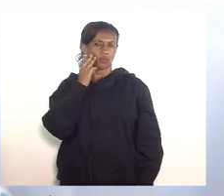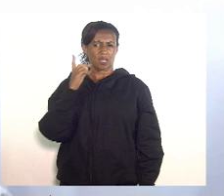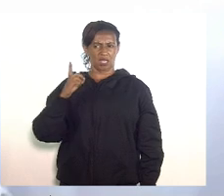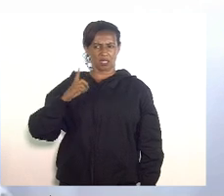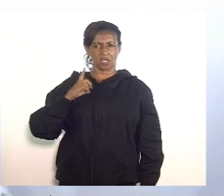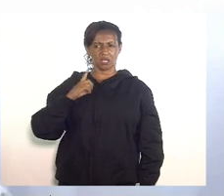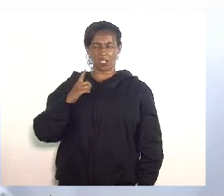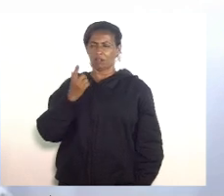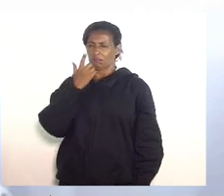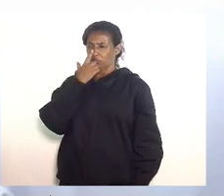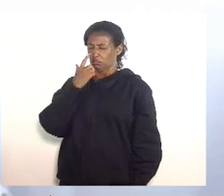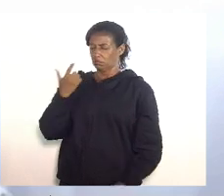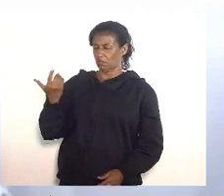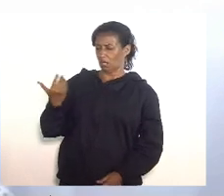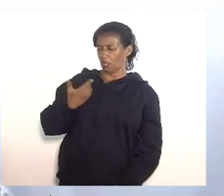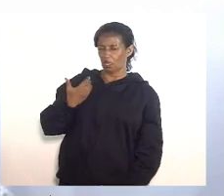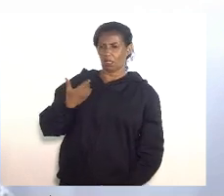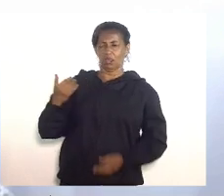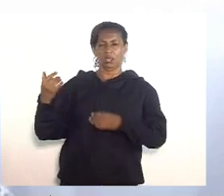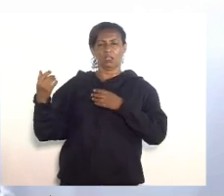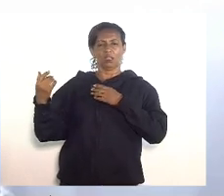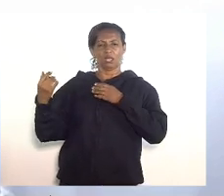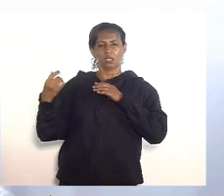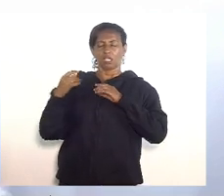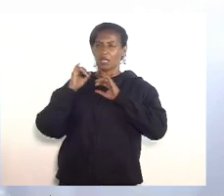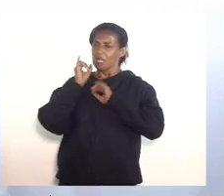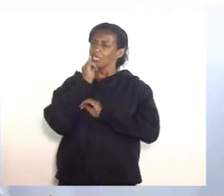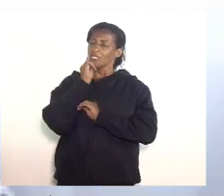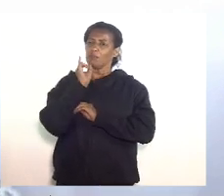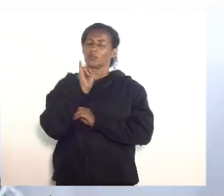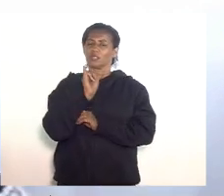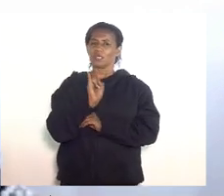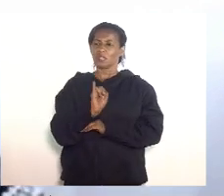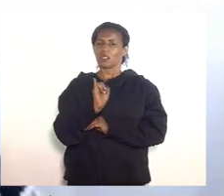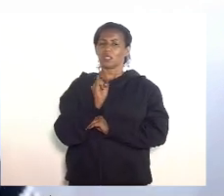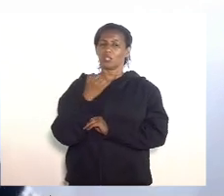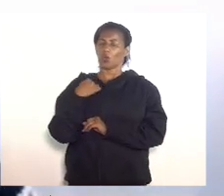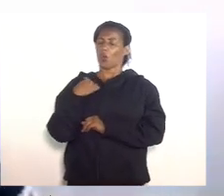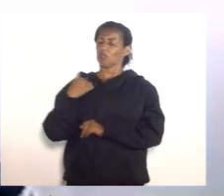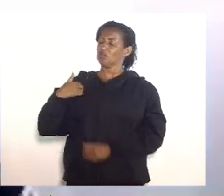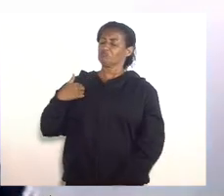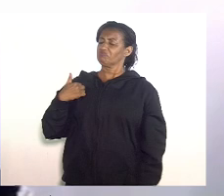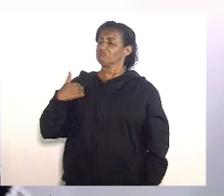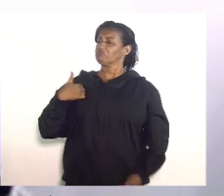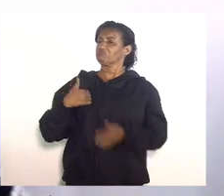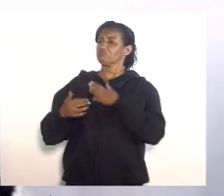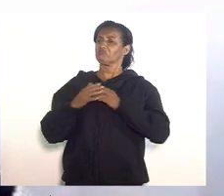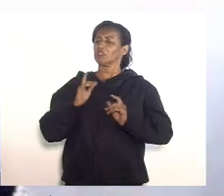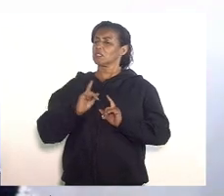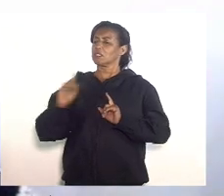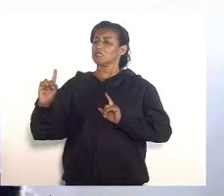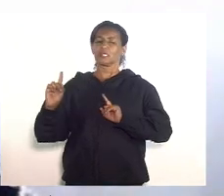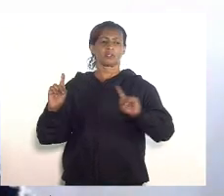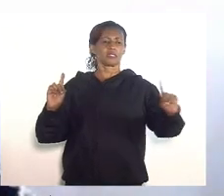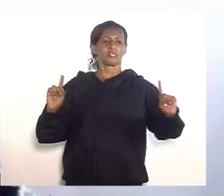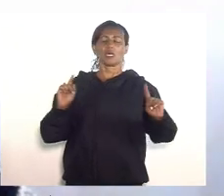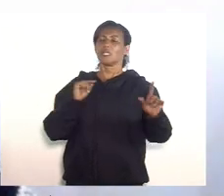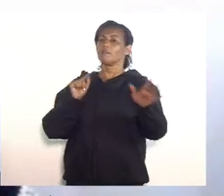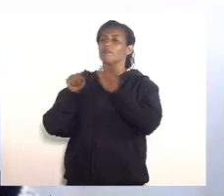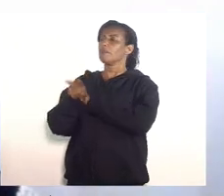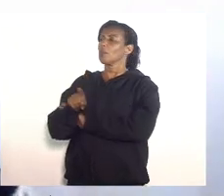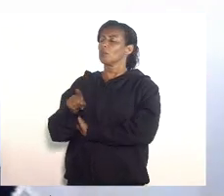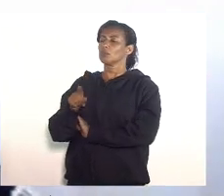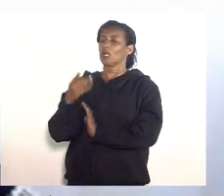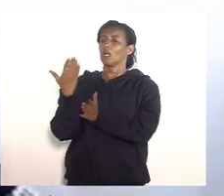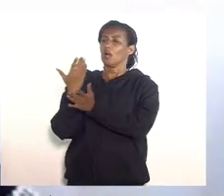muito próxima à questão da educação se nós sairmos aqui e perguntarmos a qualquer estudante de nível médio